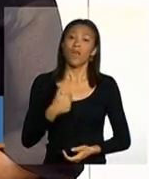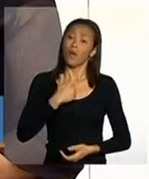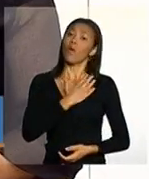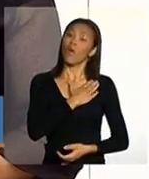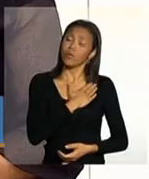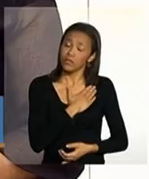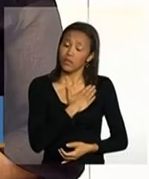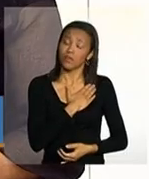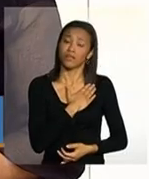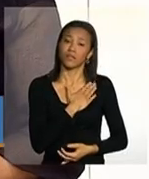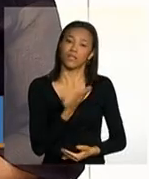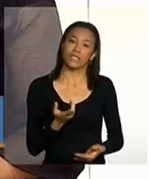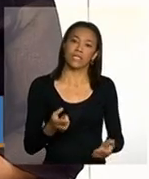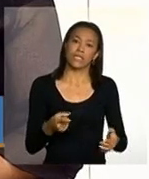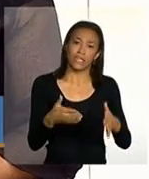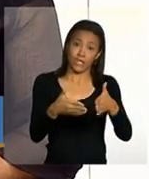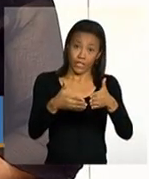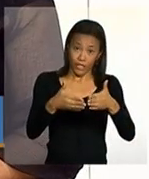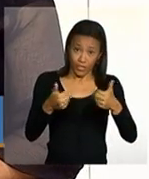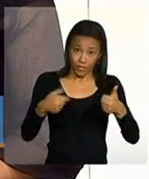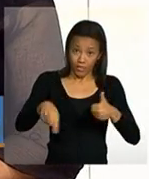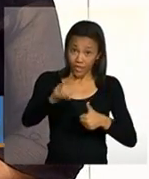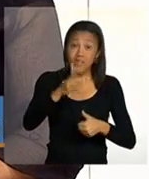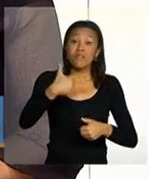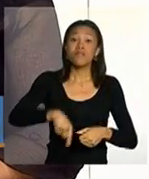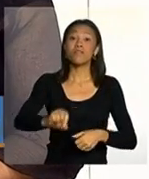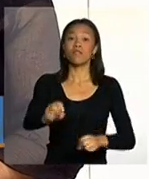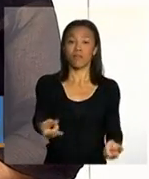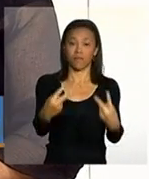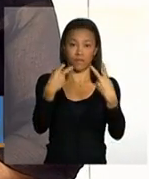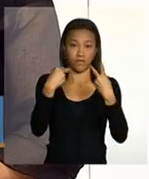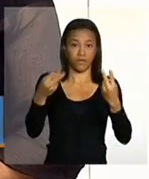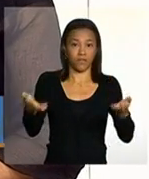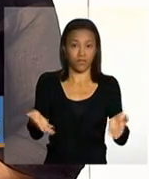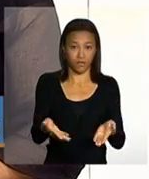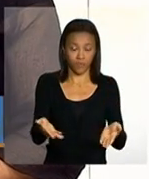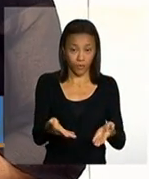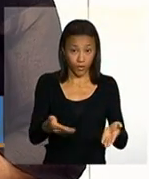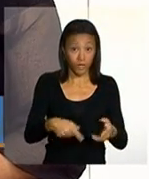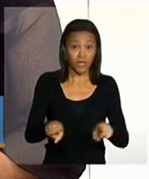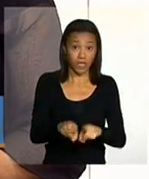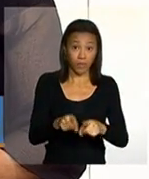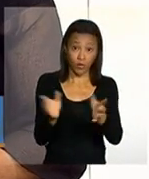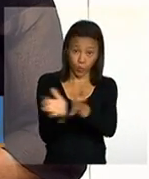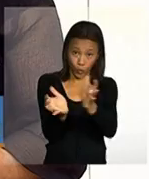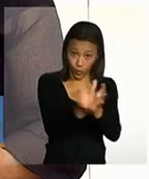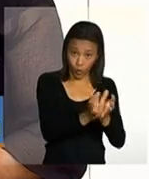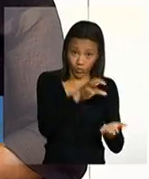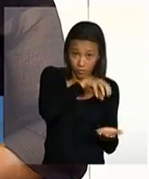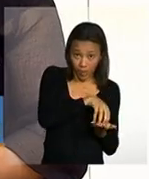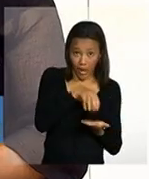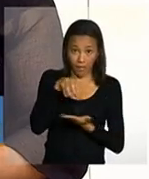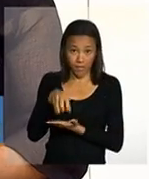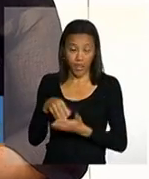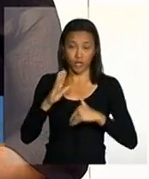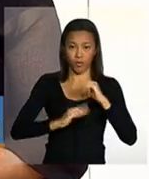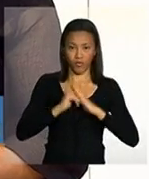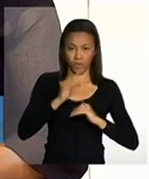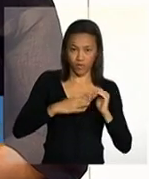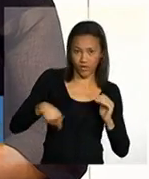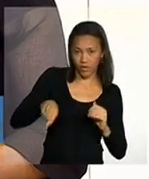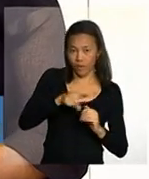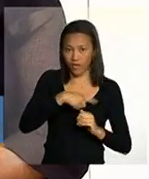muito de solicitar quem está nos assistindo as equipes dos cras dos creias da gestão da